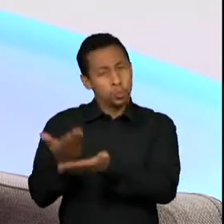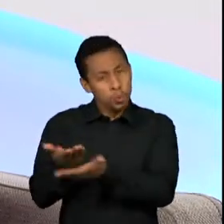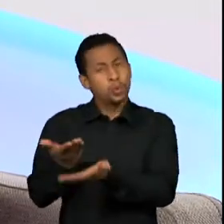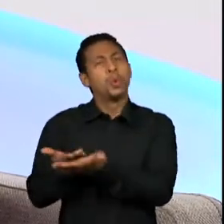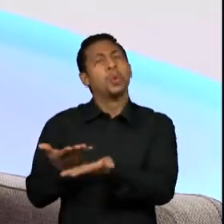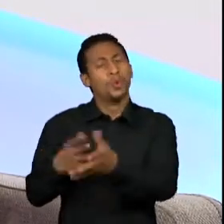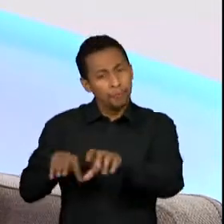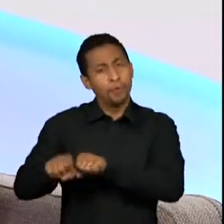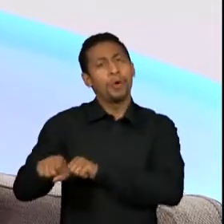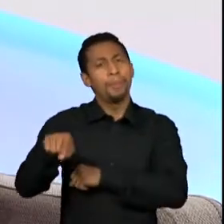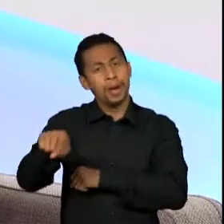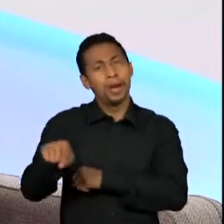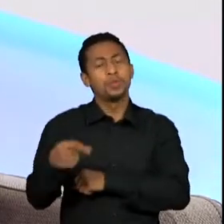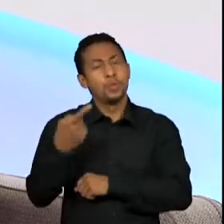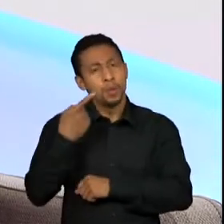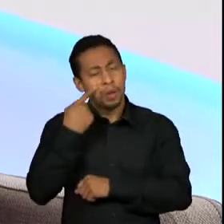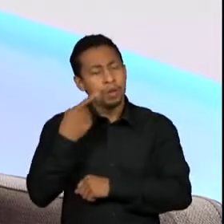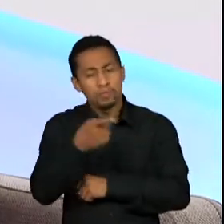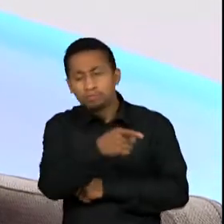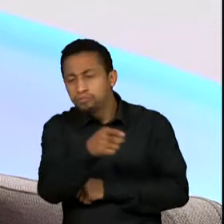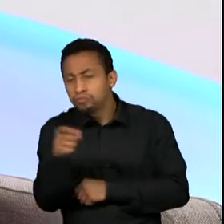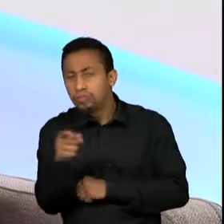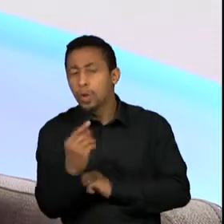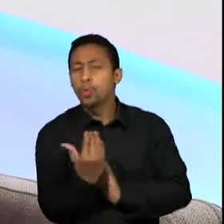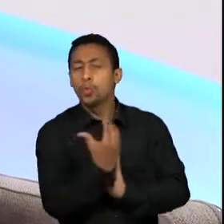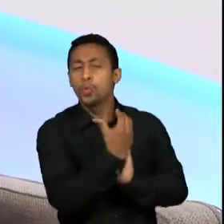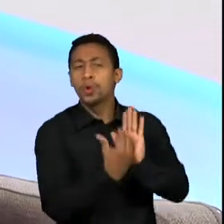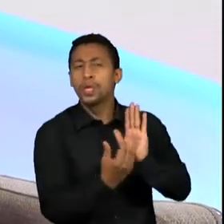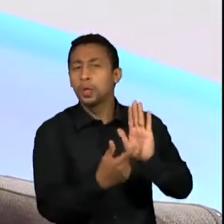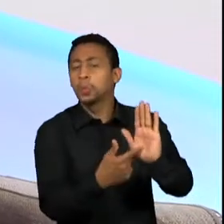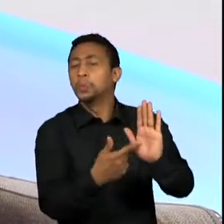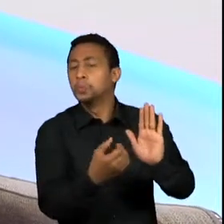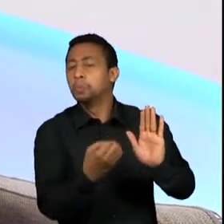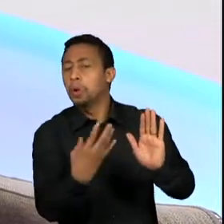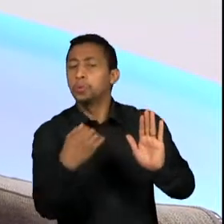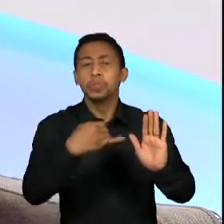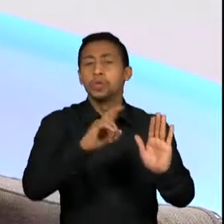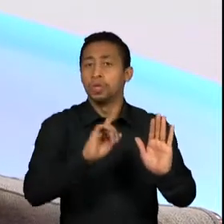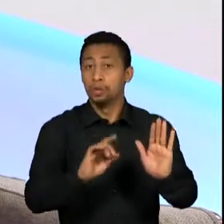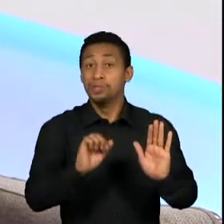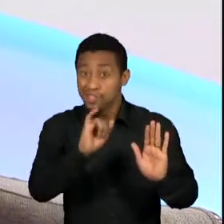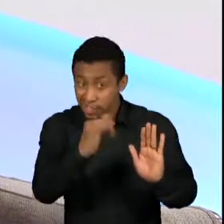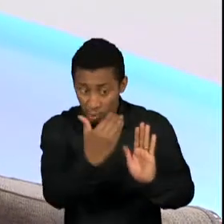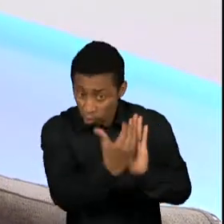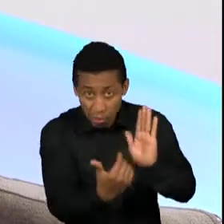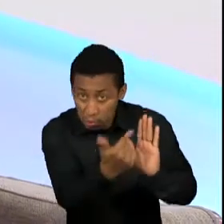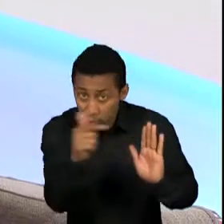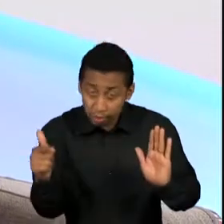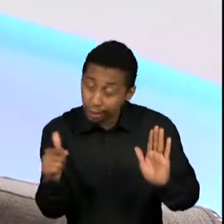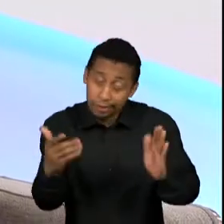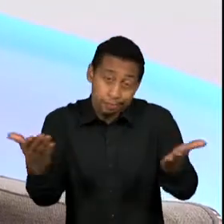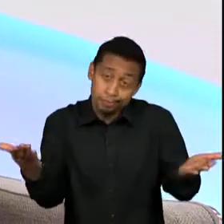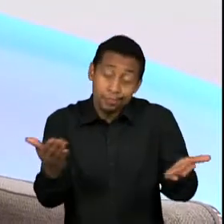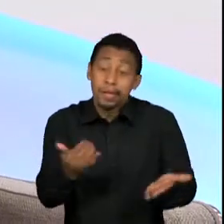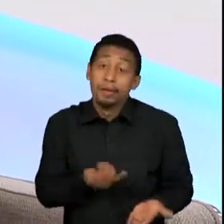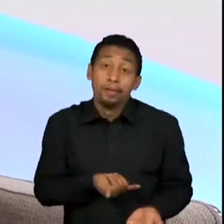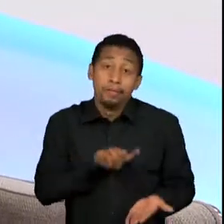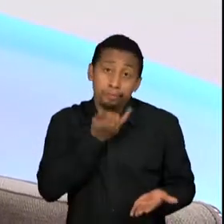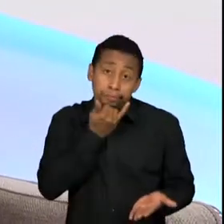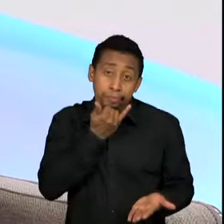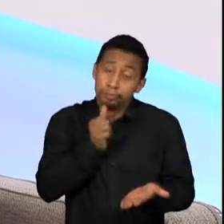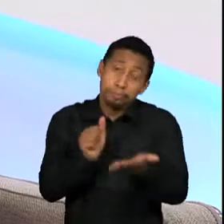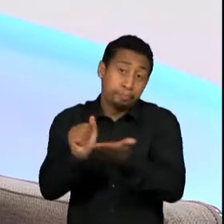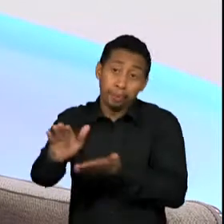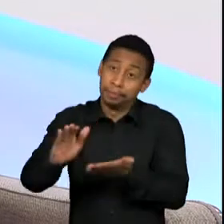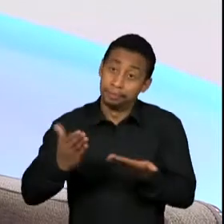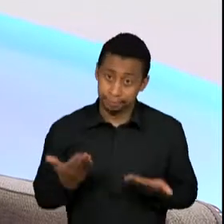currículo quem tem habilidade e quem não tinha habilidade teve que sair, né? Então, é algo que a gente vai